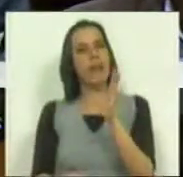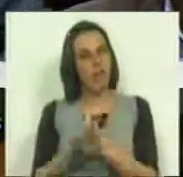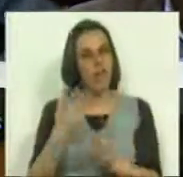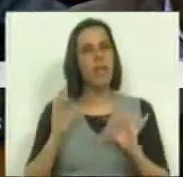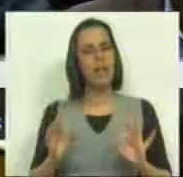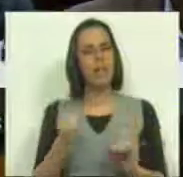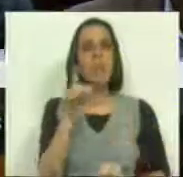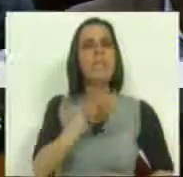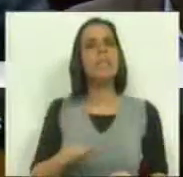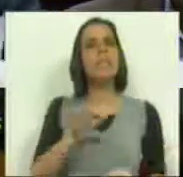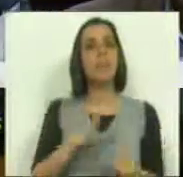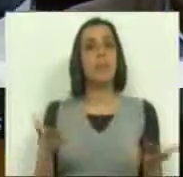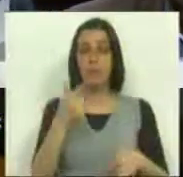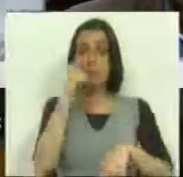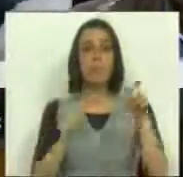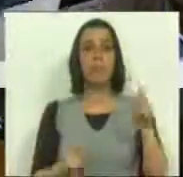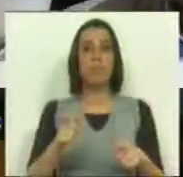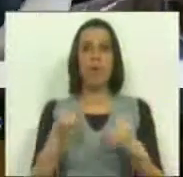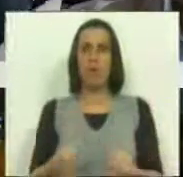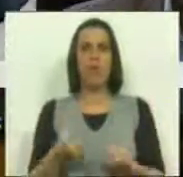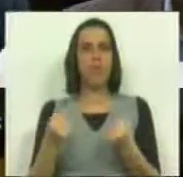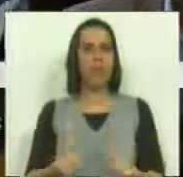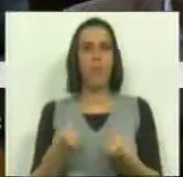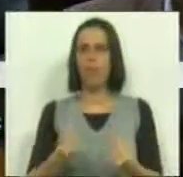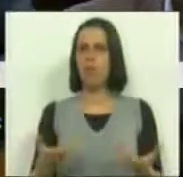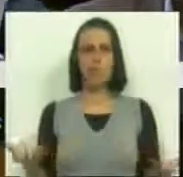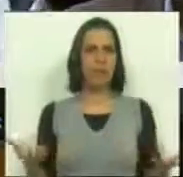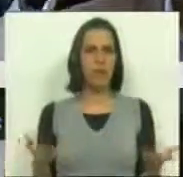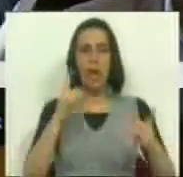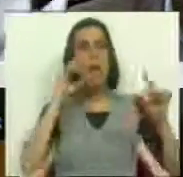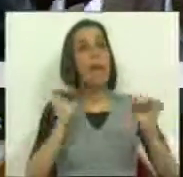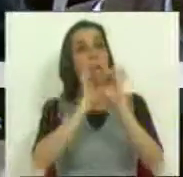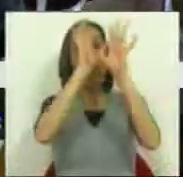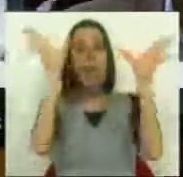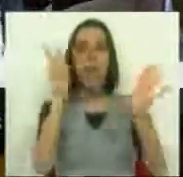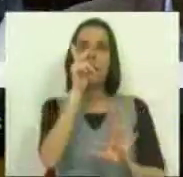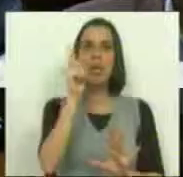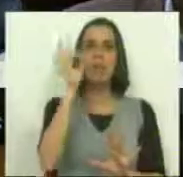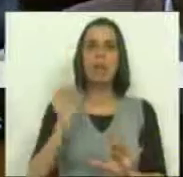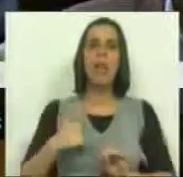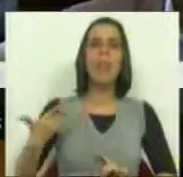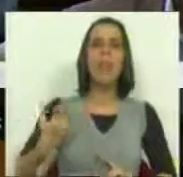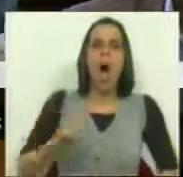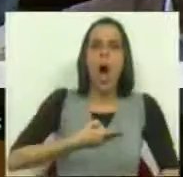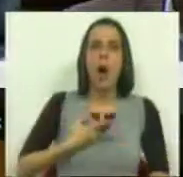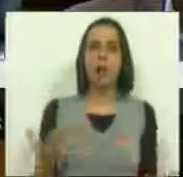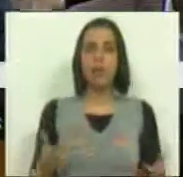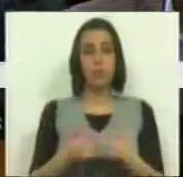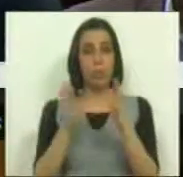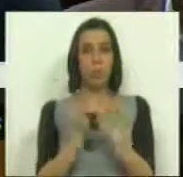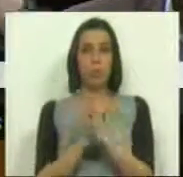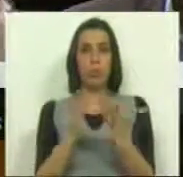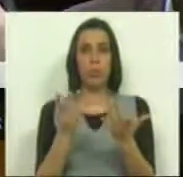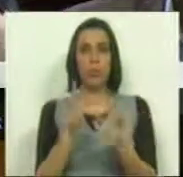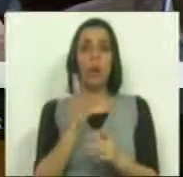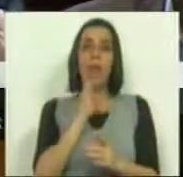cria uma situação em que os utentes não conseguem ter uma clareza total sobre os seus direitos e fica tudo